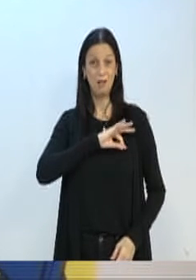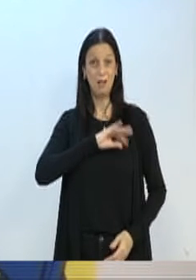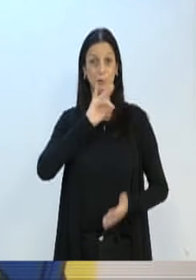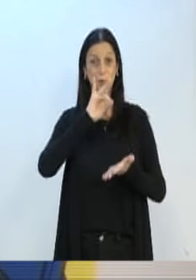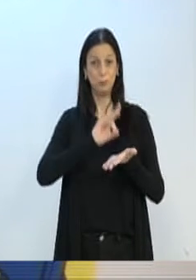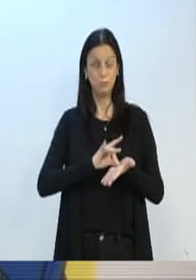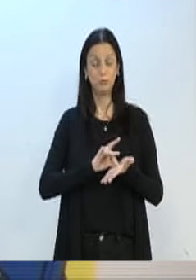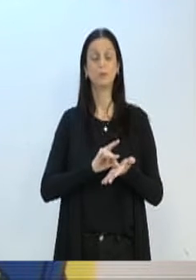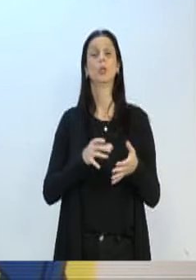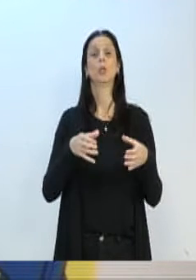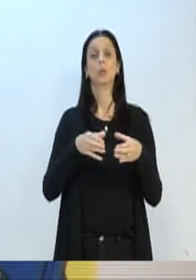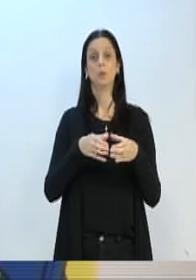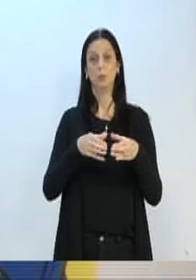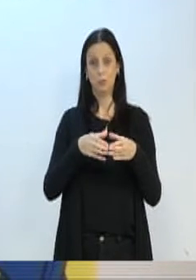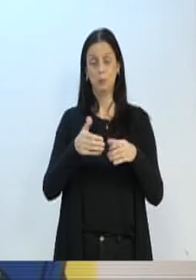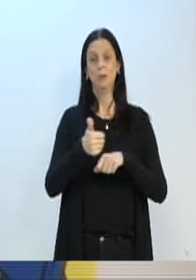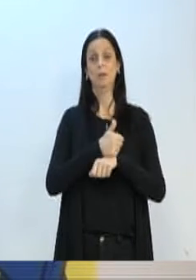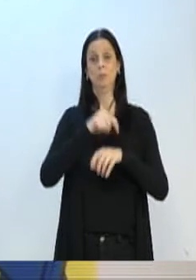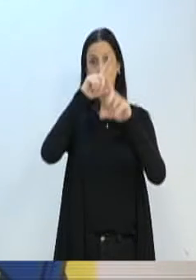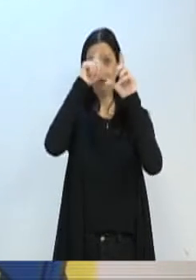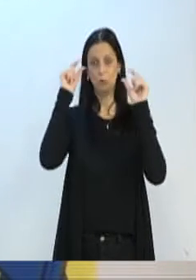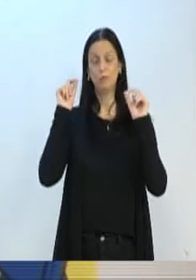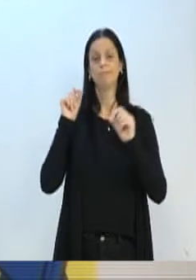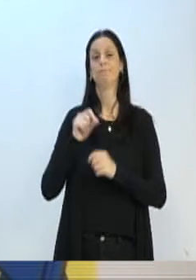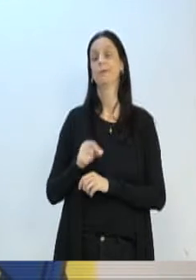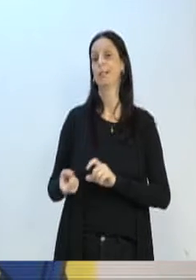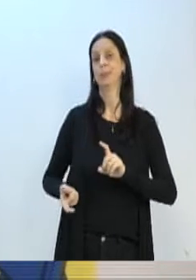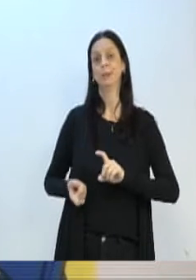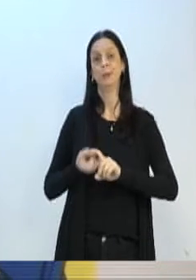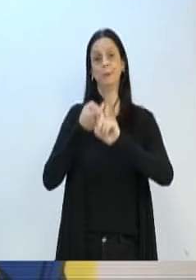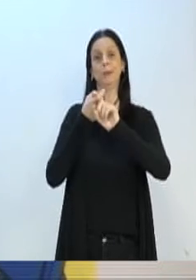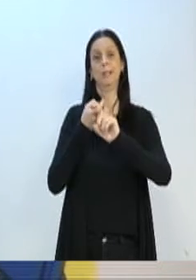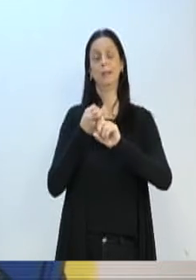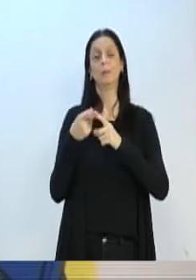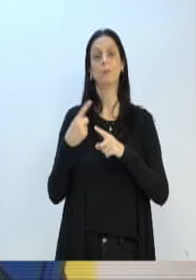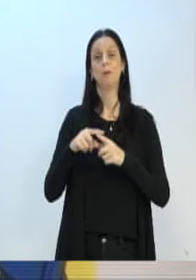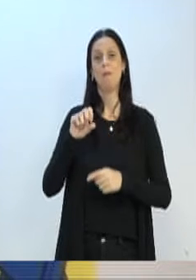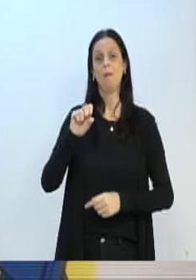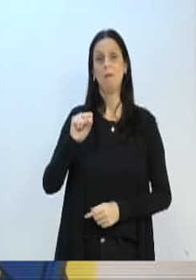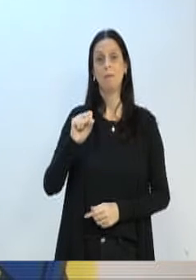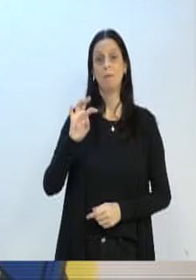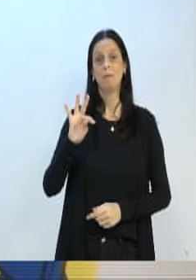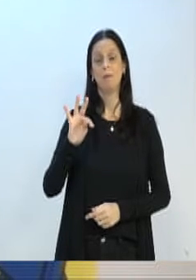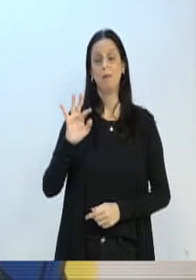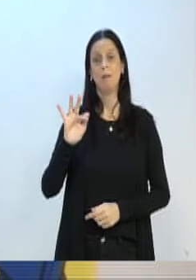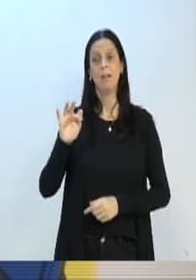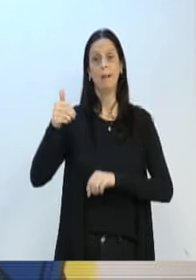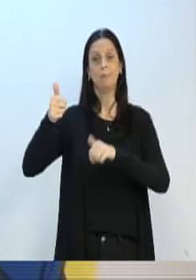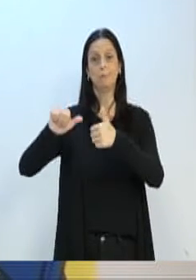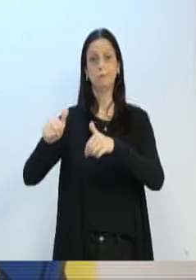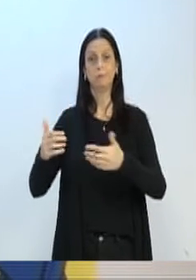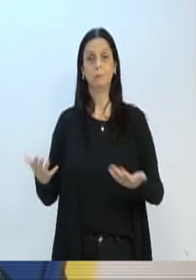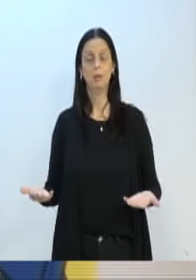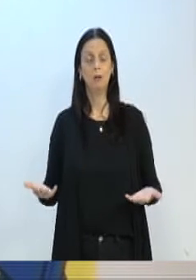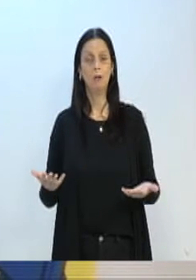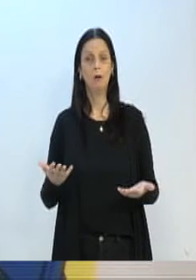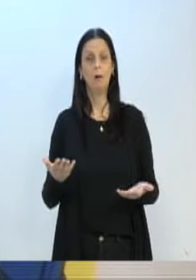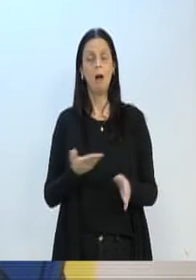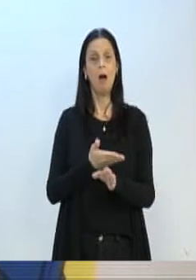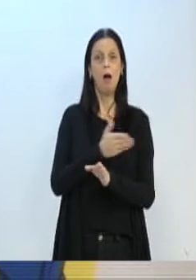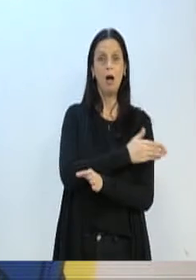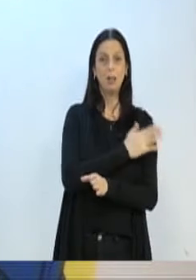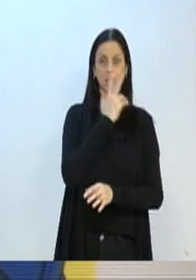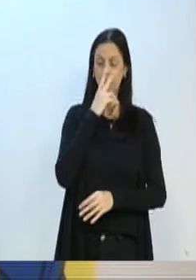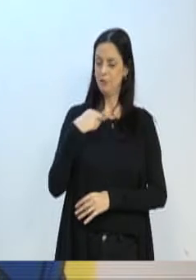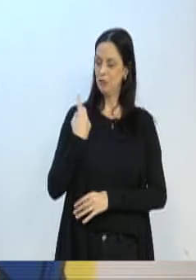da Enfermagem foi suspenso por 60 dias depois de uma decisão do STF. De heróis da pandemia, nossa luta